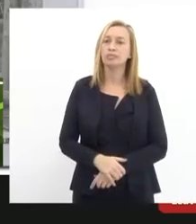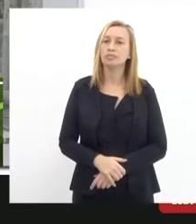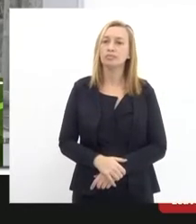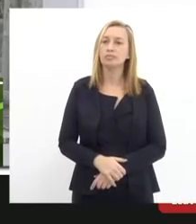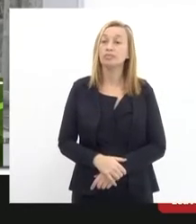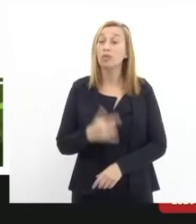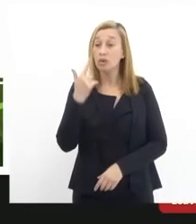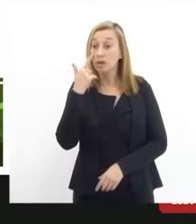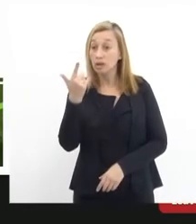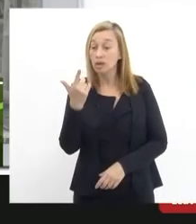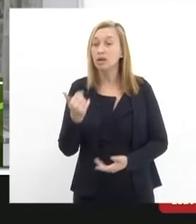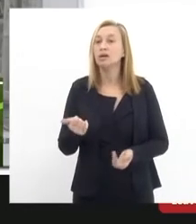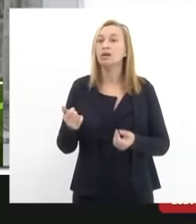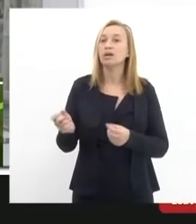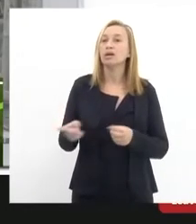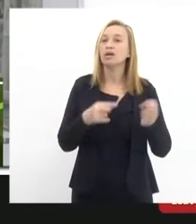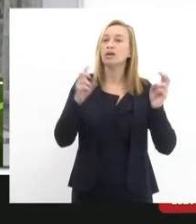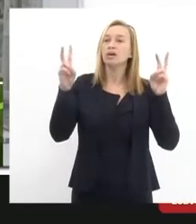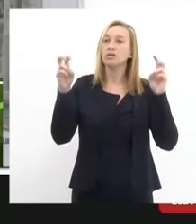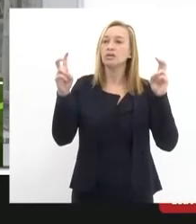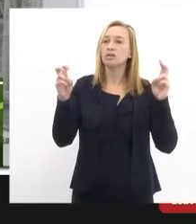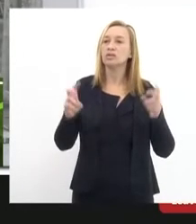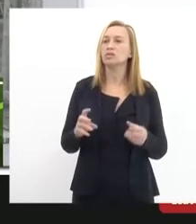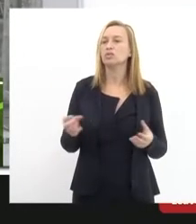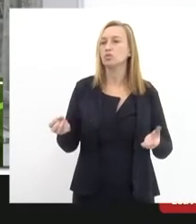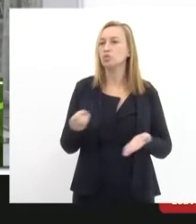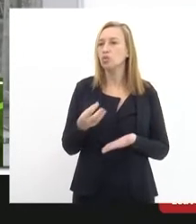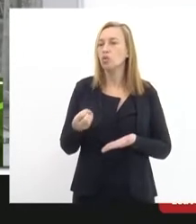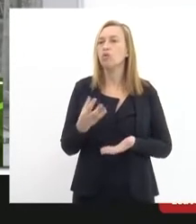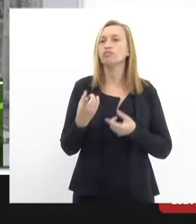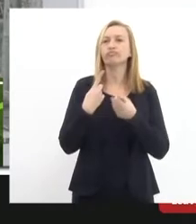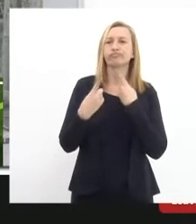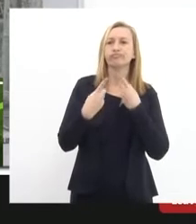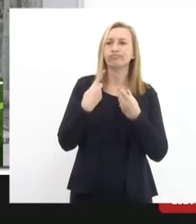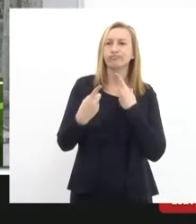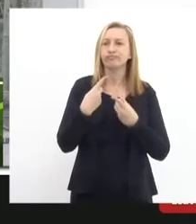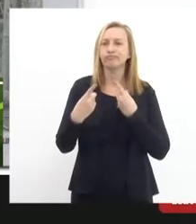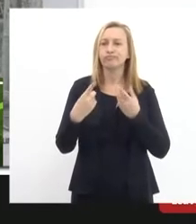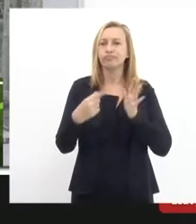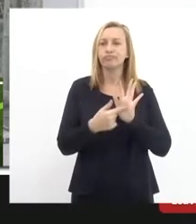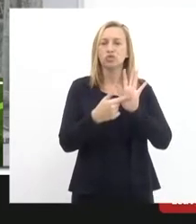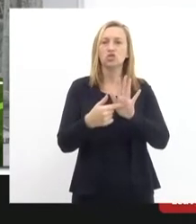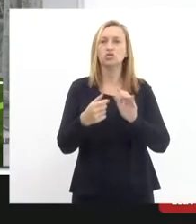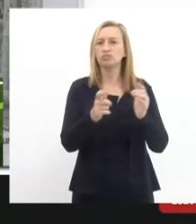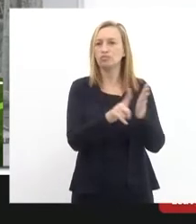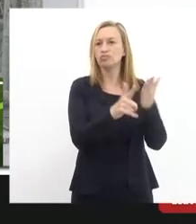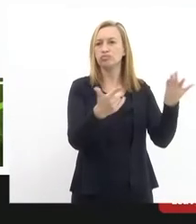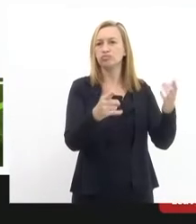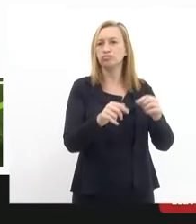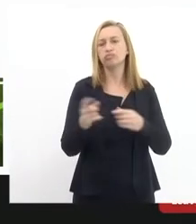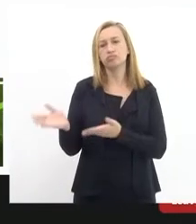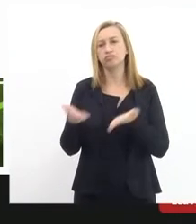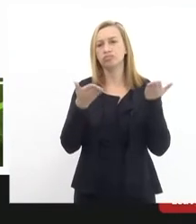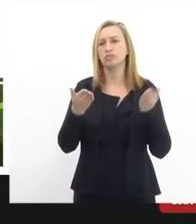Sobre a questão da modernização, tinha uma discussão, aparece em vários lugares. Vamos adiante.